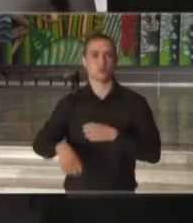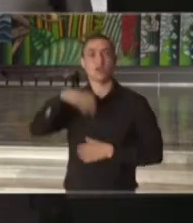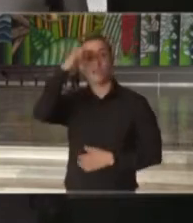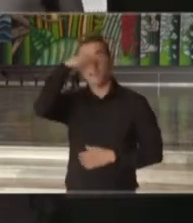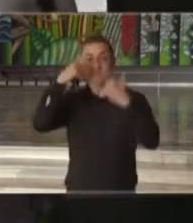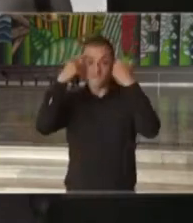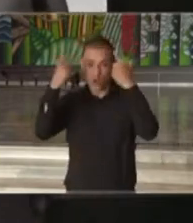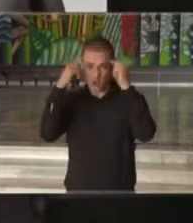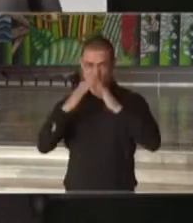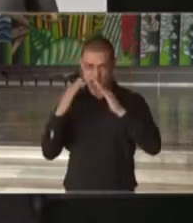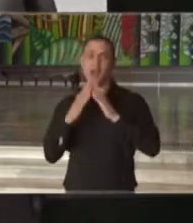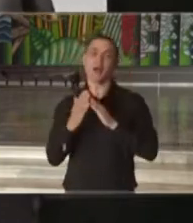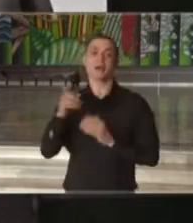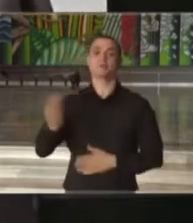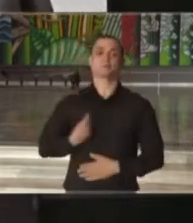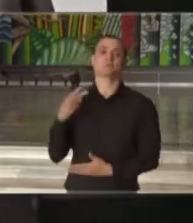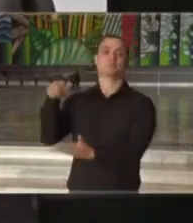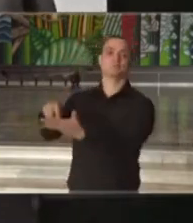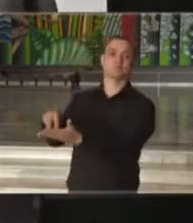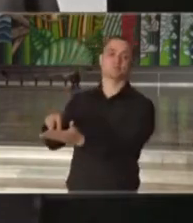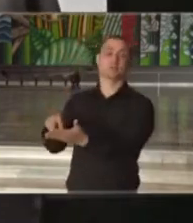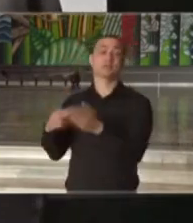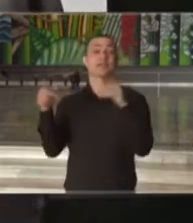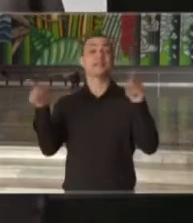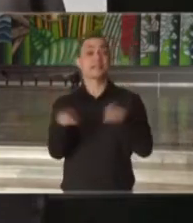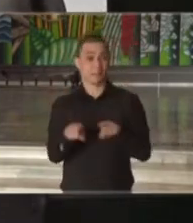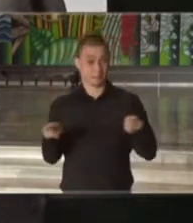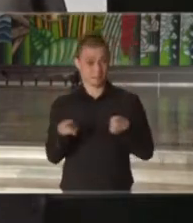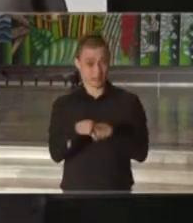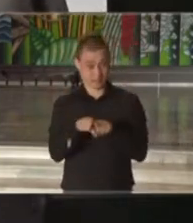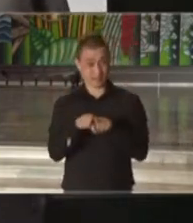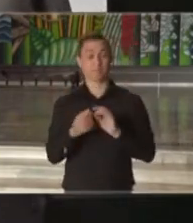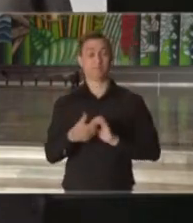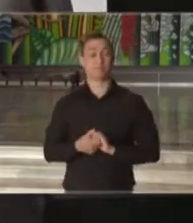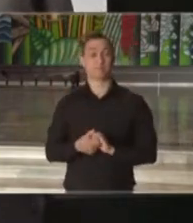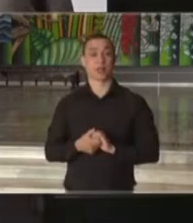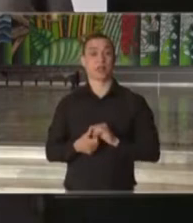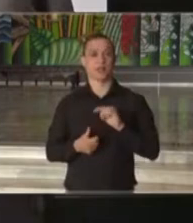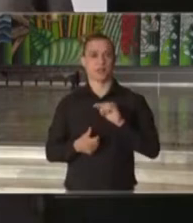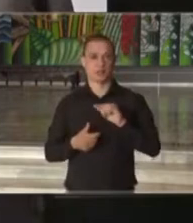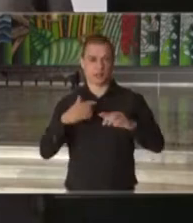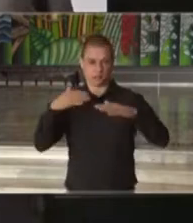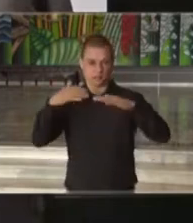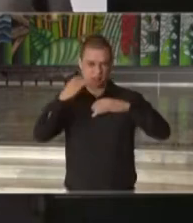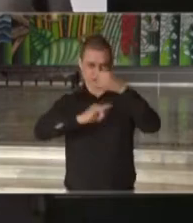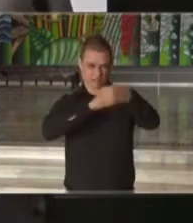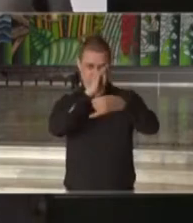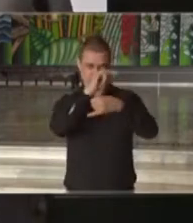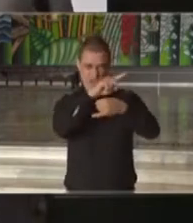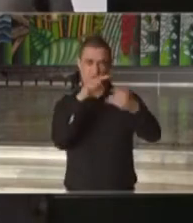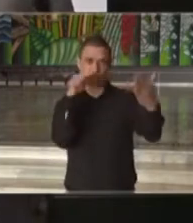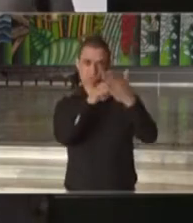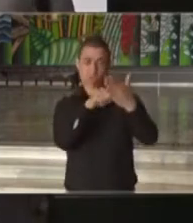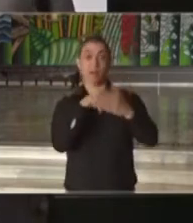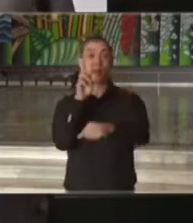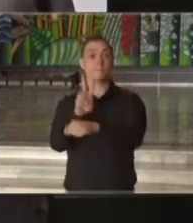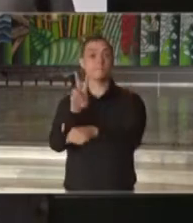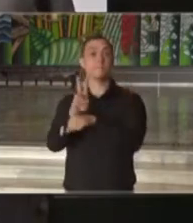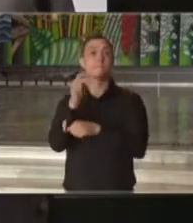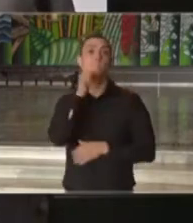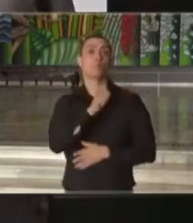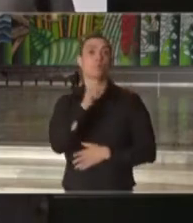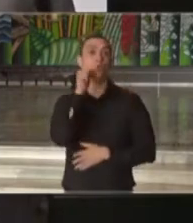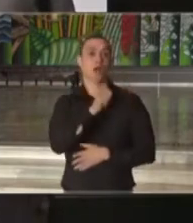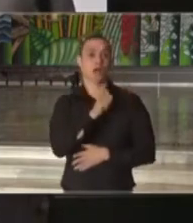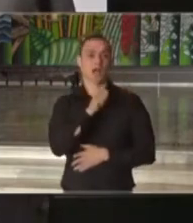doméstica. O mesmo se aplica do ponto de vista da ação virtual na proteção às mulheres